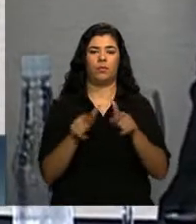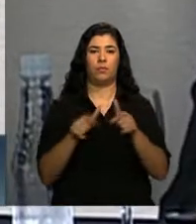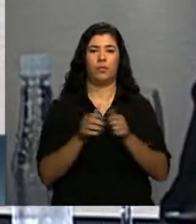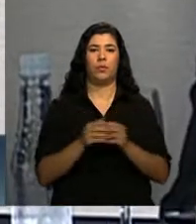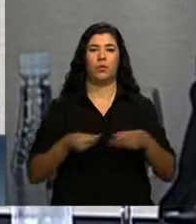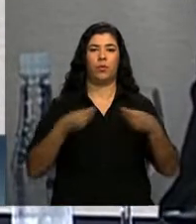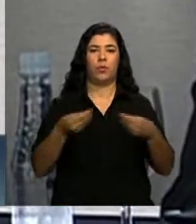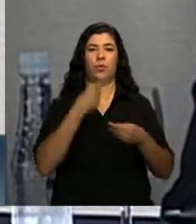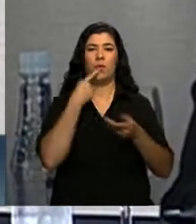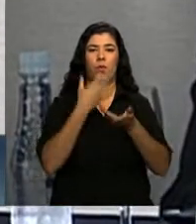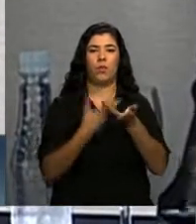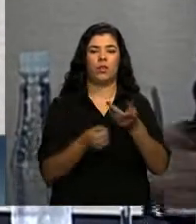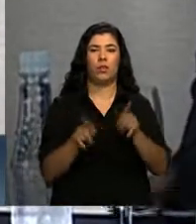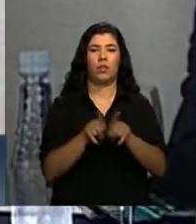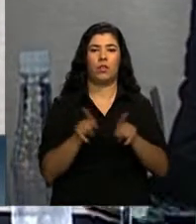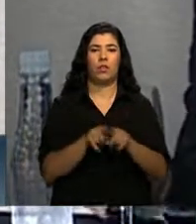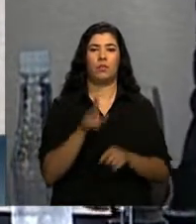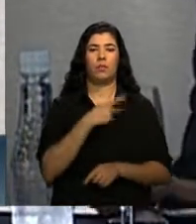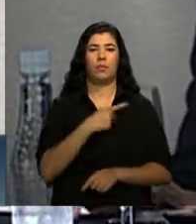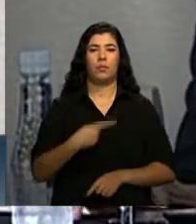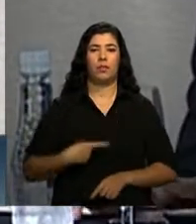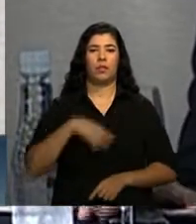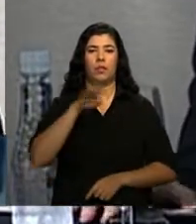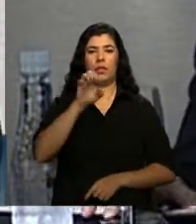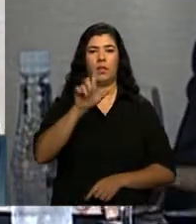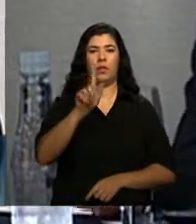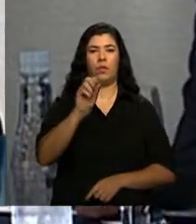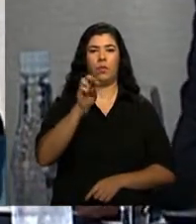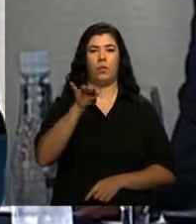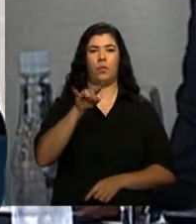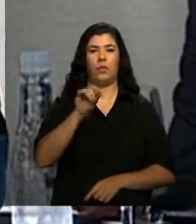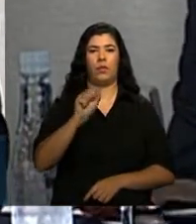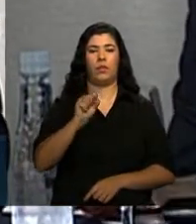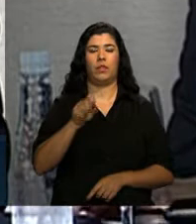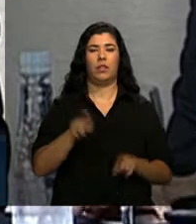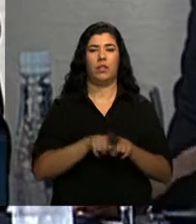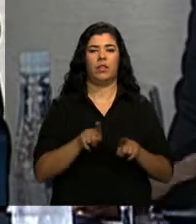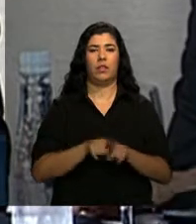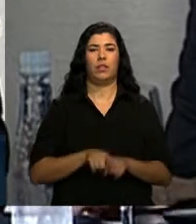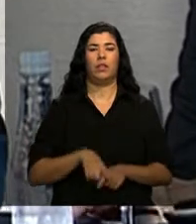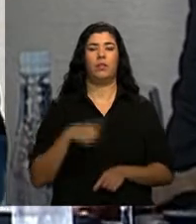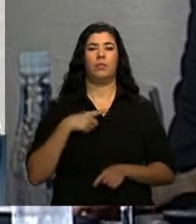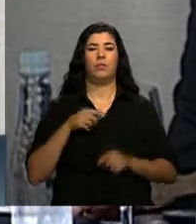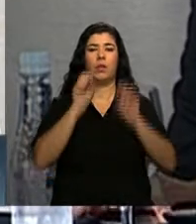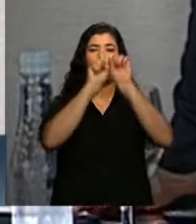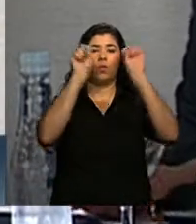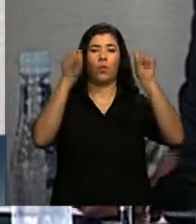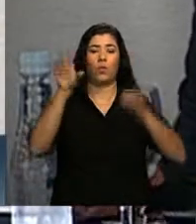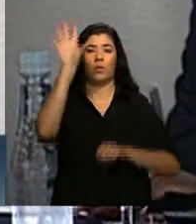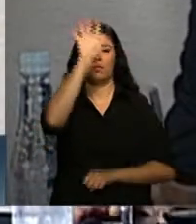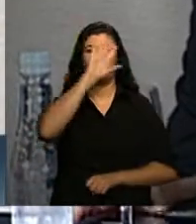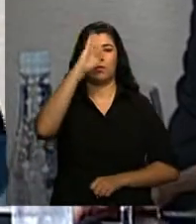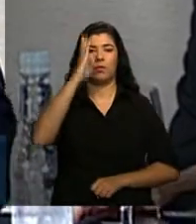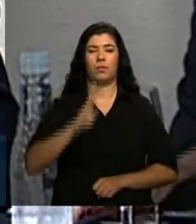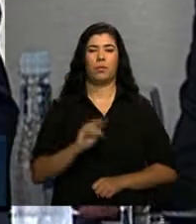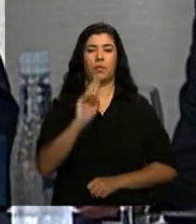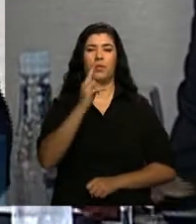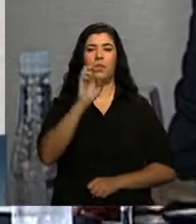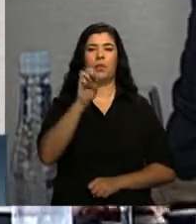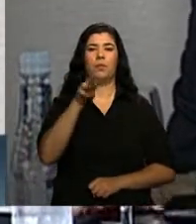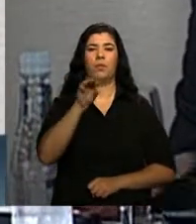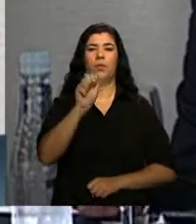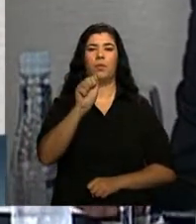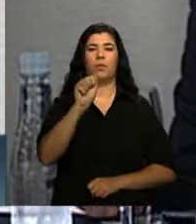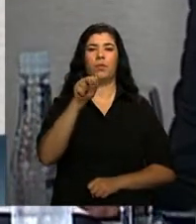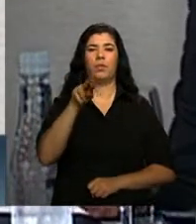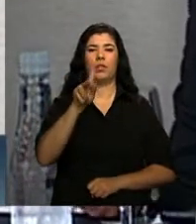Sioff, presidente da Fundação Hemominas, nessa mesa representando toda a Hemorrede Pública Brasileira. Bom dia,